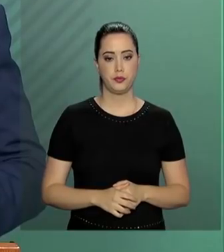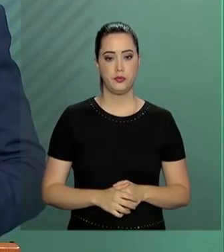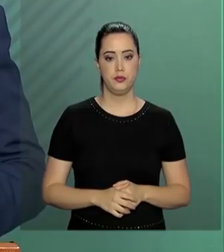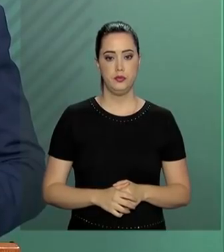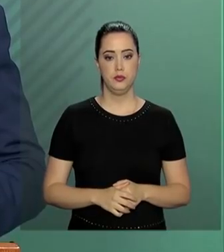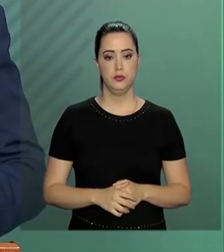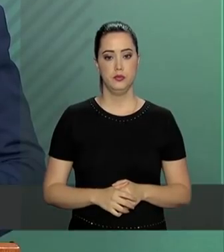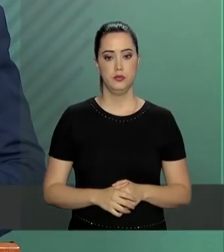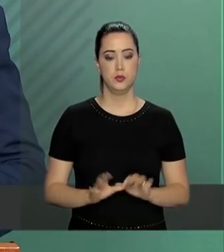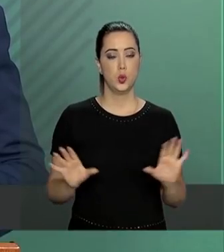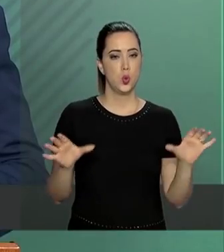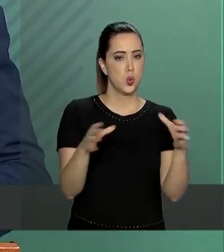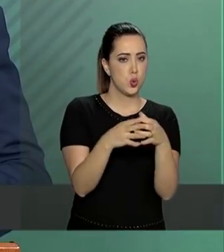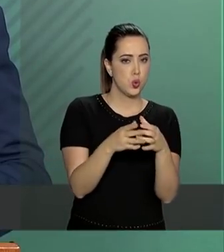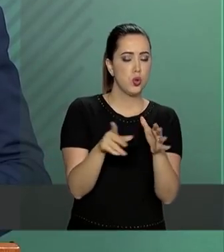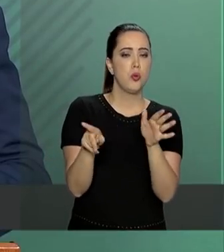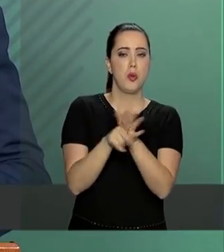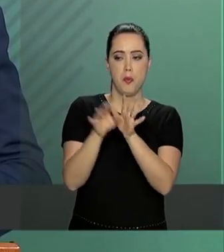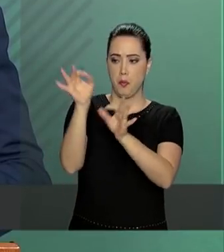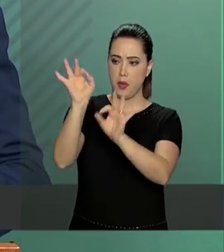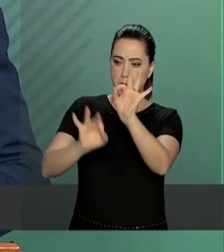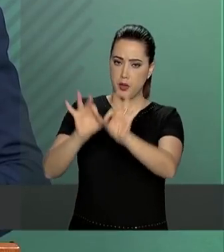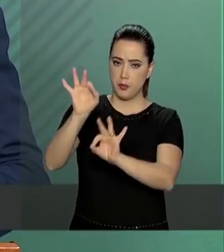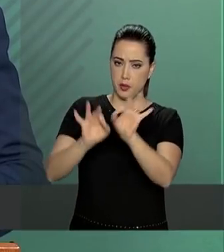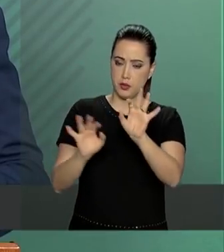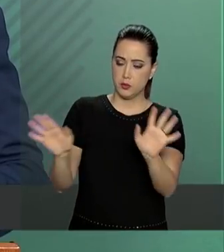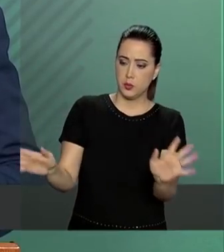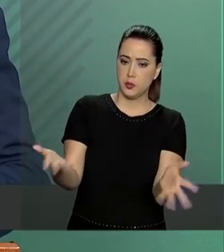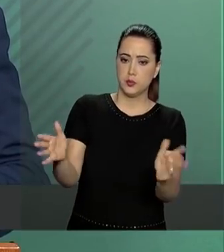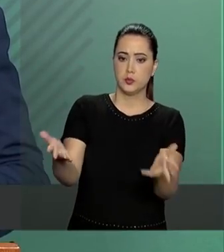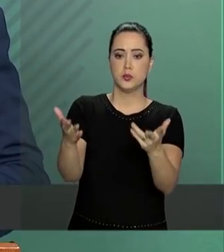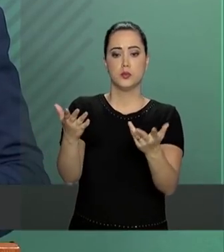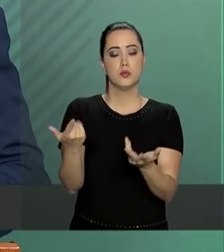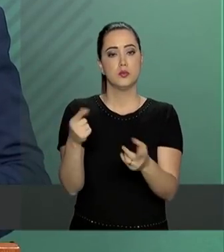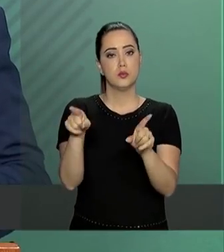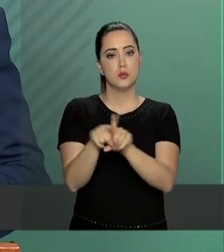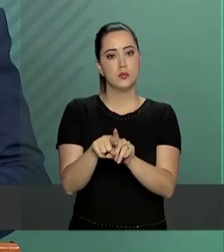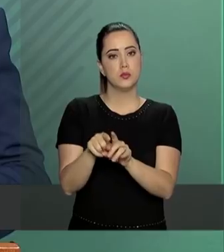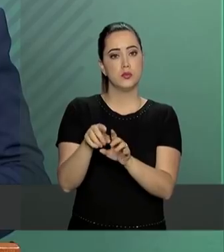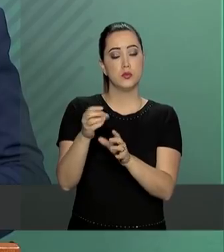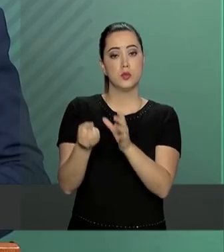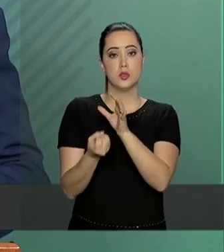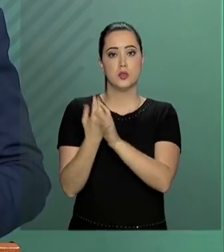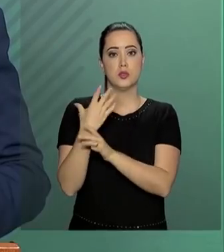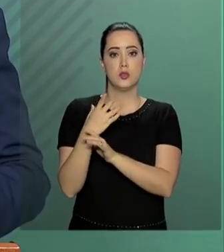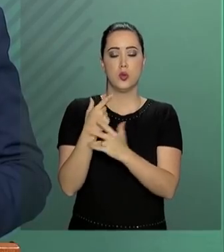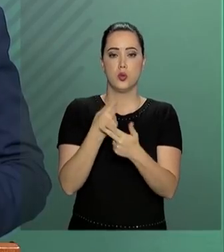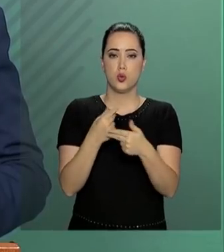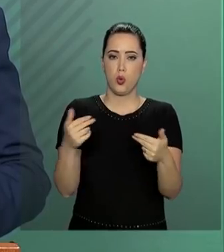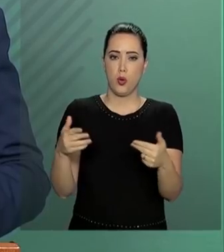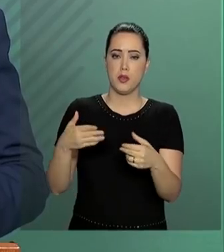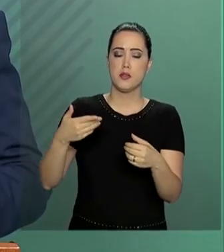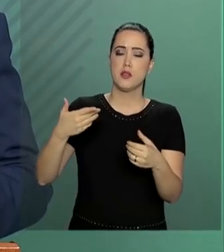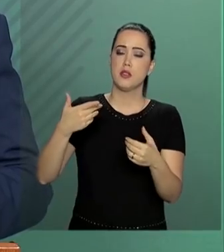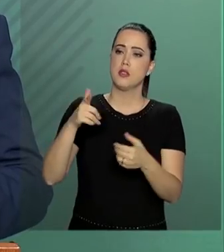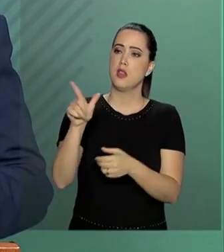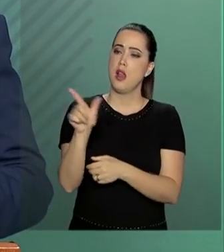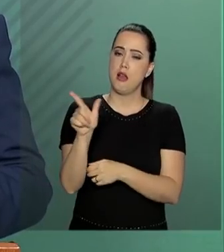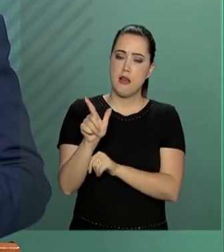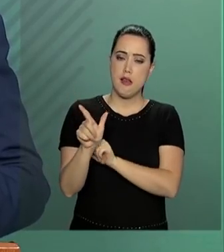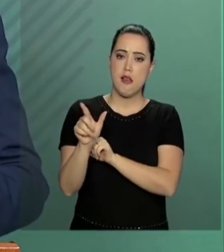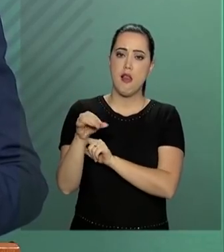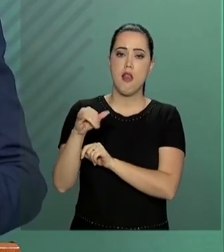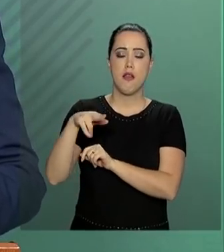As áreas são adequadas para movimentação e armazenagem de granéis líquidos, especialmente